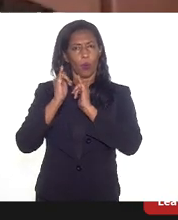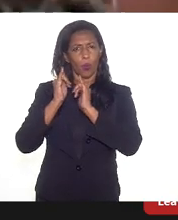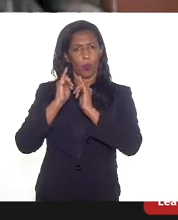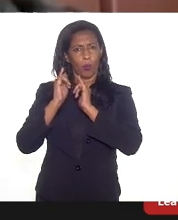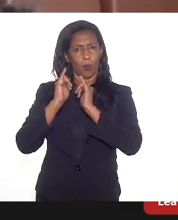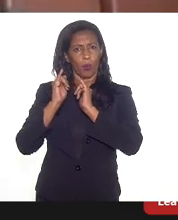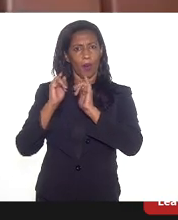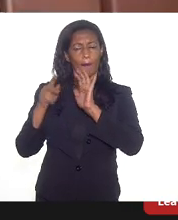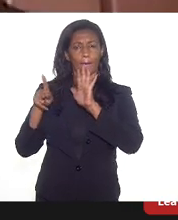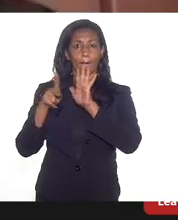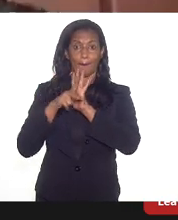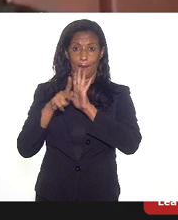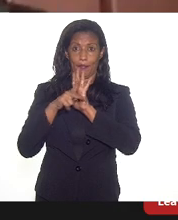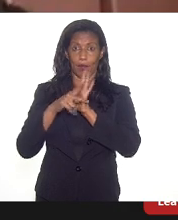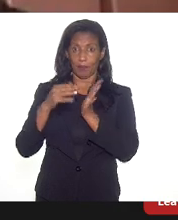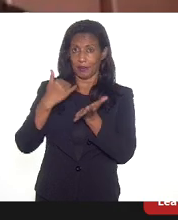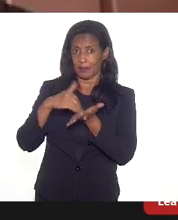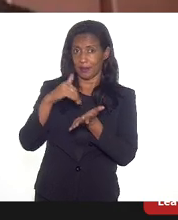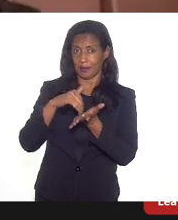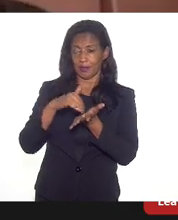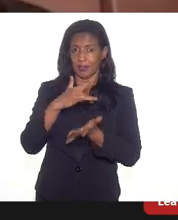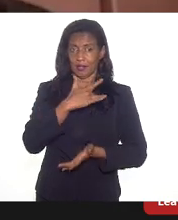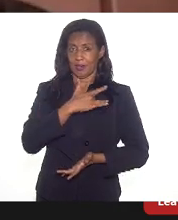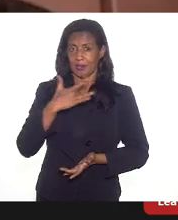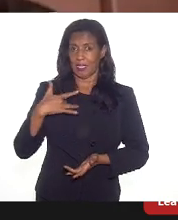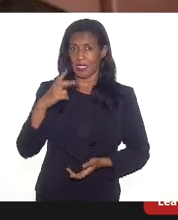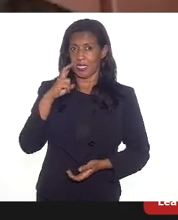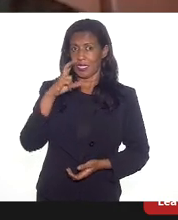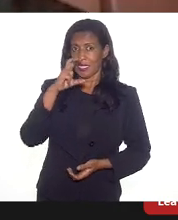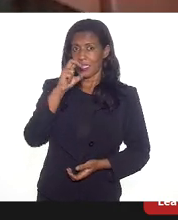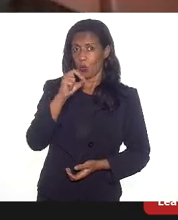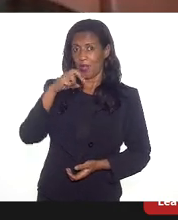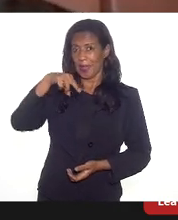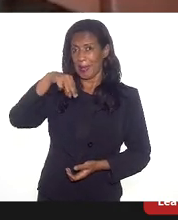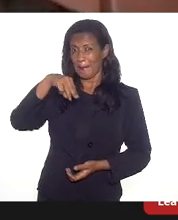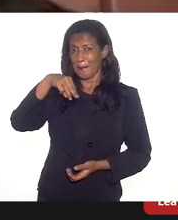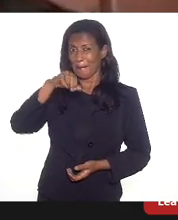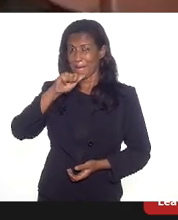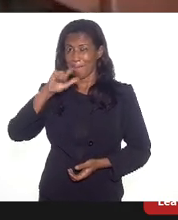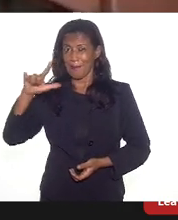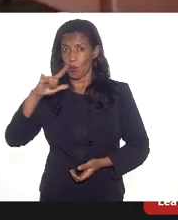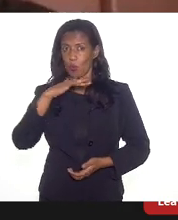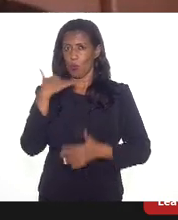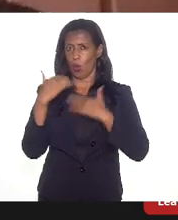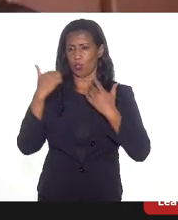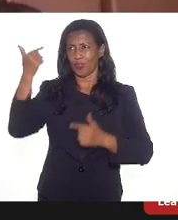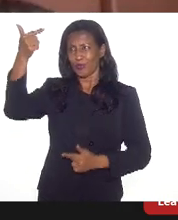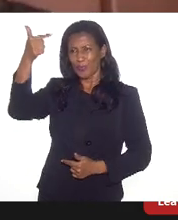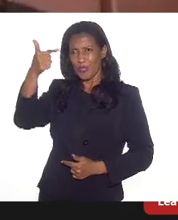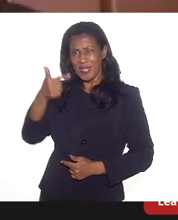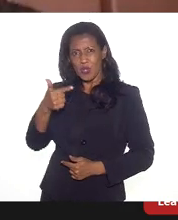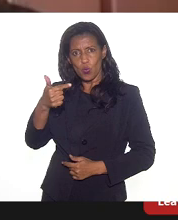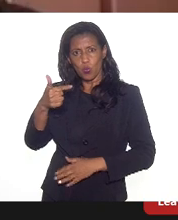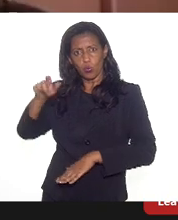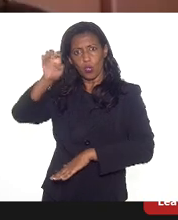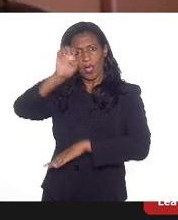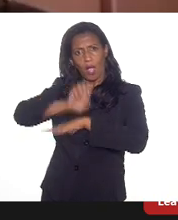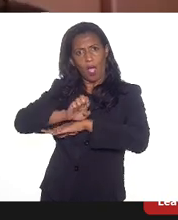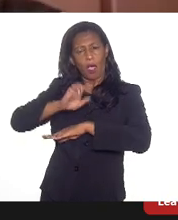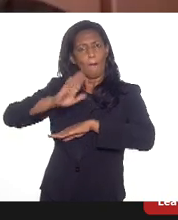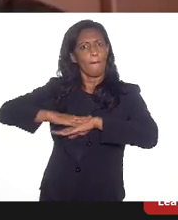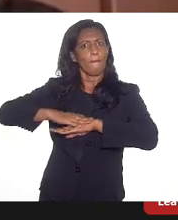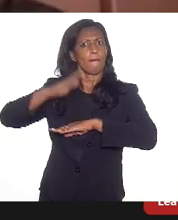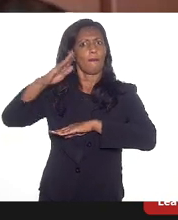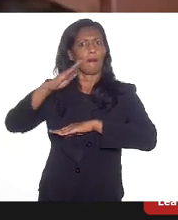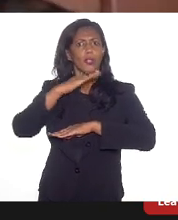própria Secretaria de Estado de Saúde, 50 mil mortes. Nós somos o segundo Estado com mais mortes